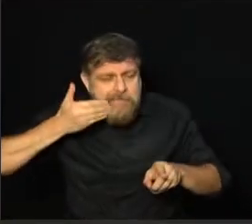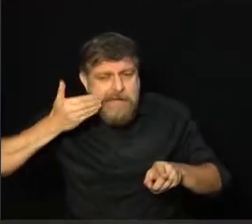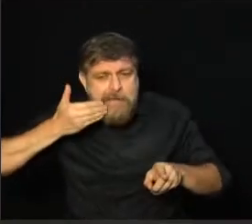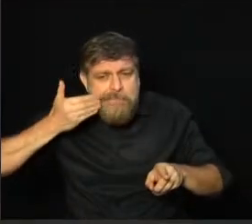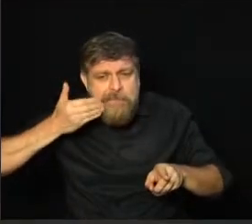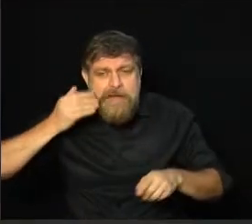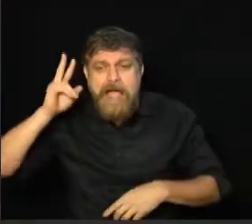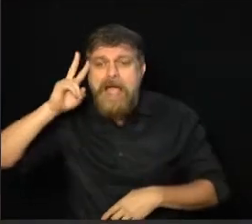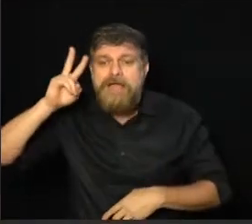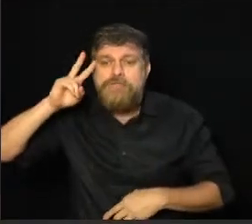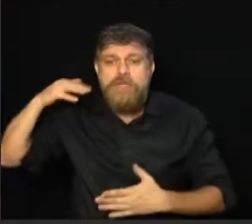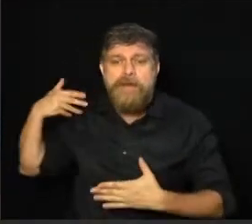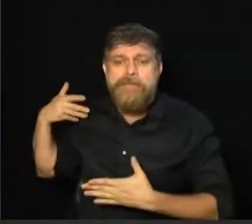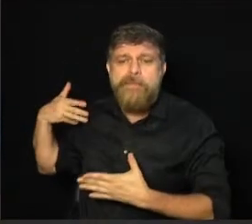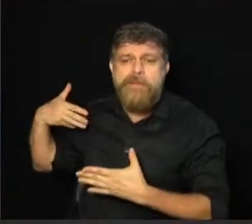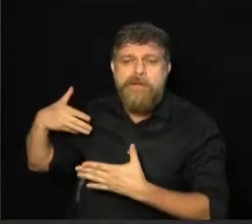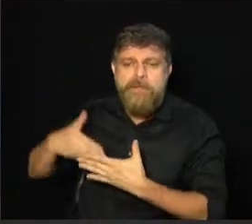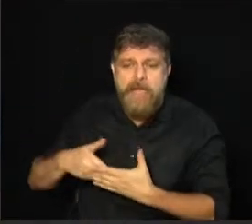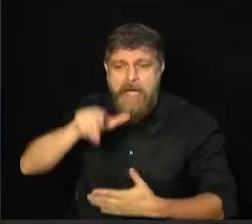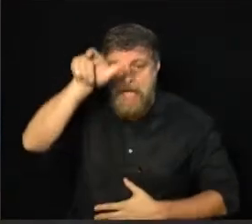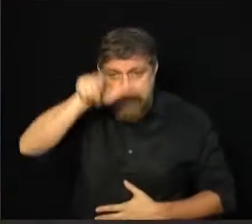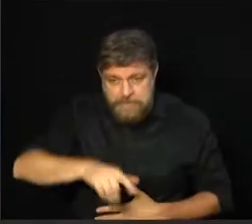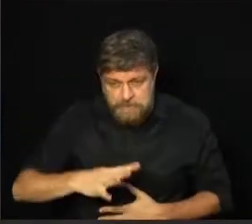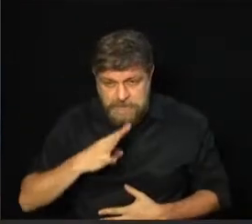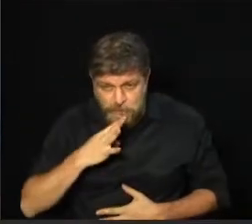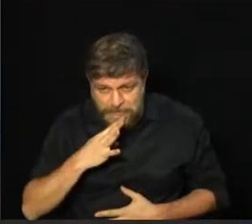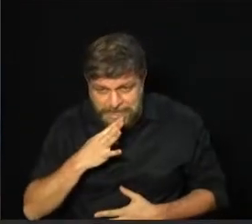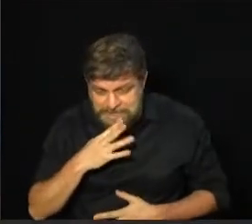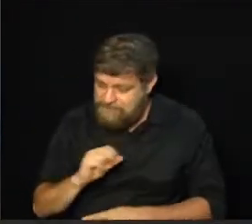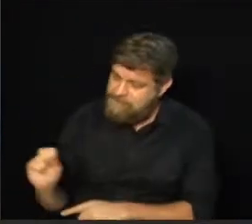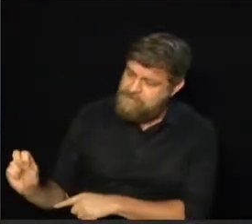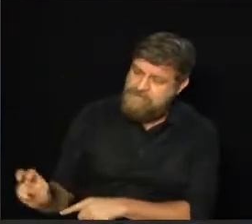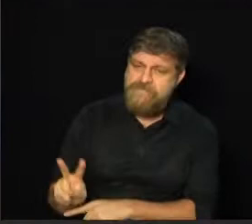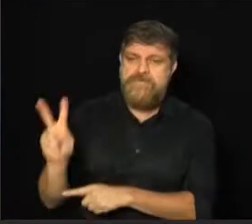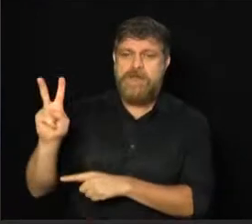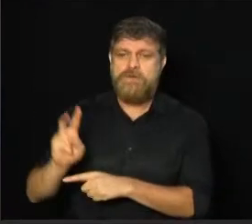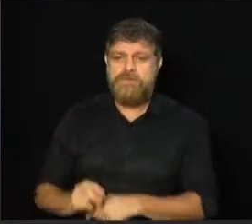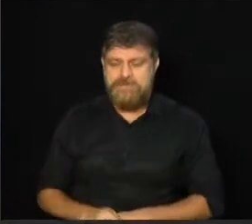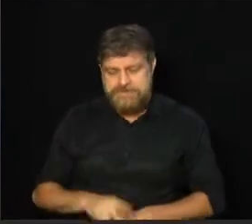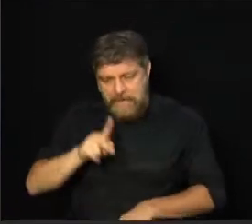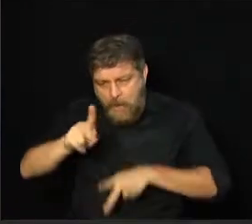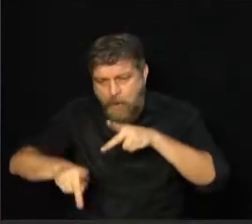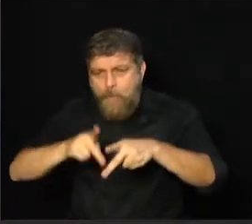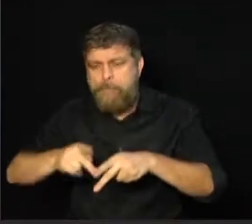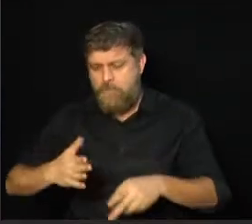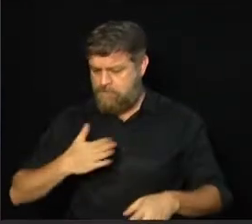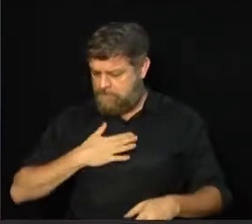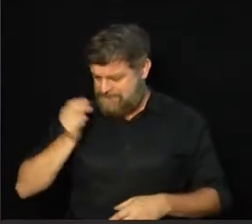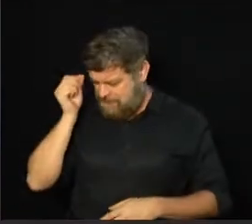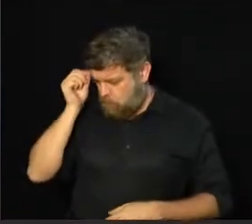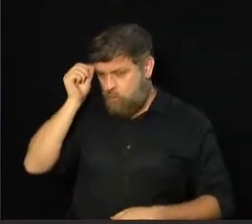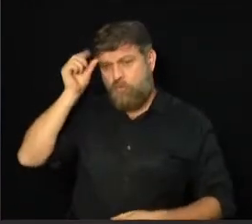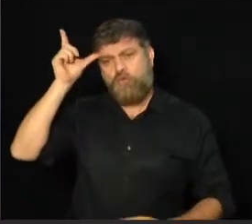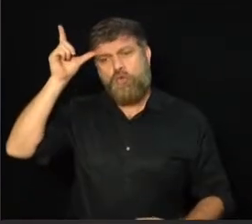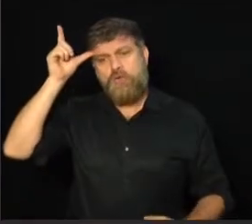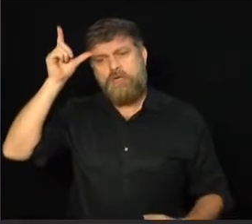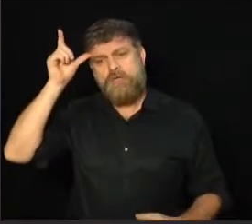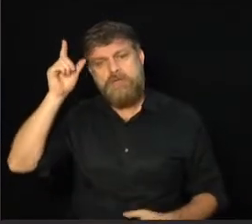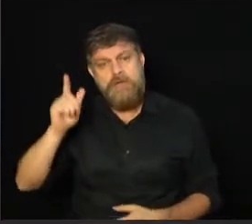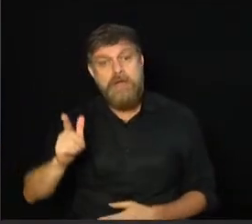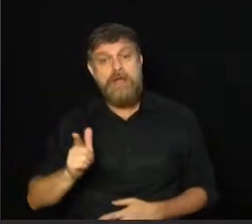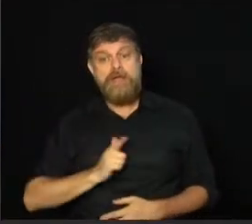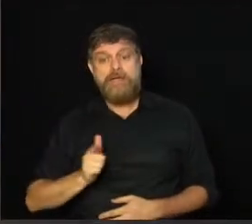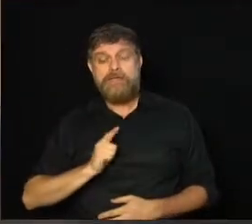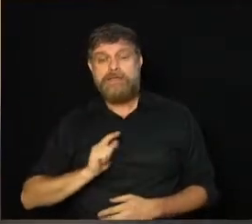conhece a sua história, além de valorizar a sua terra, a sua gente, a sua cultura, ele tem uma